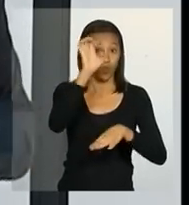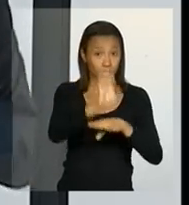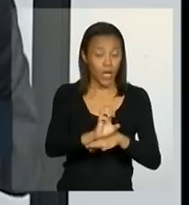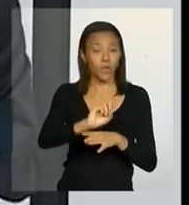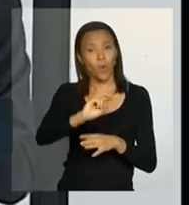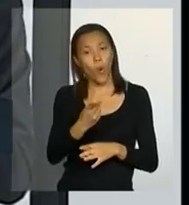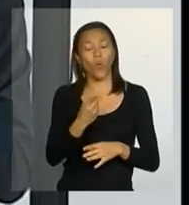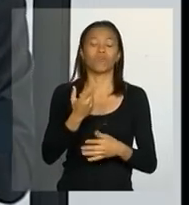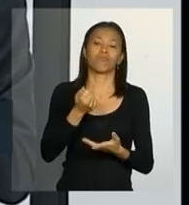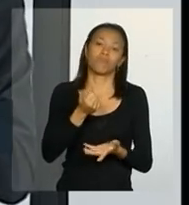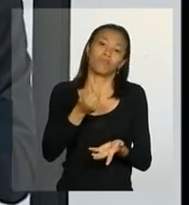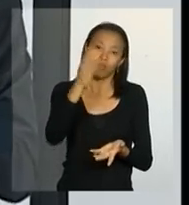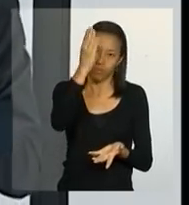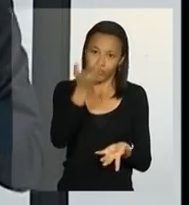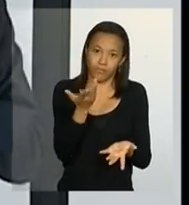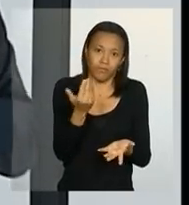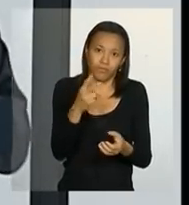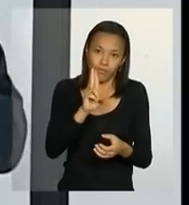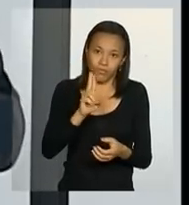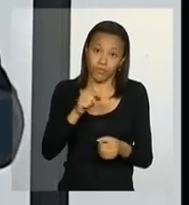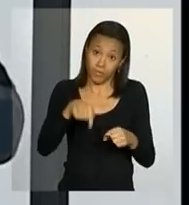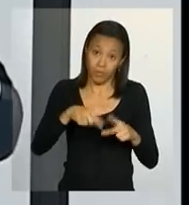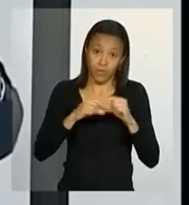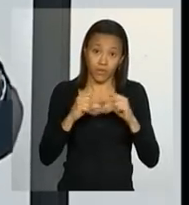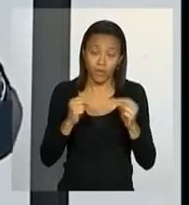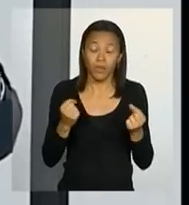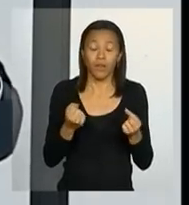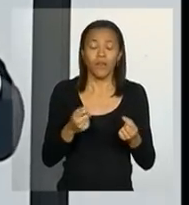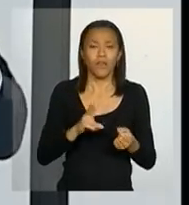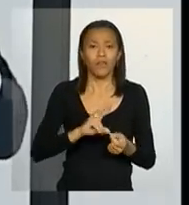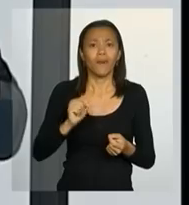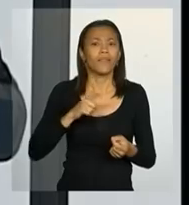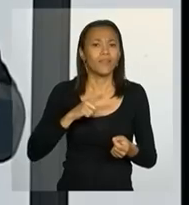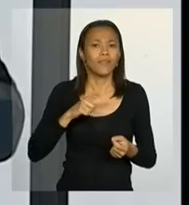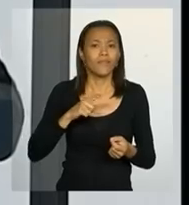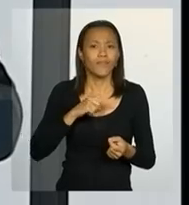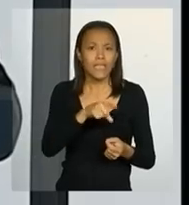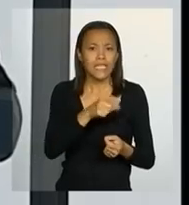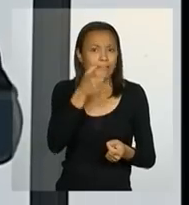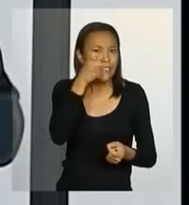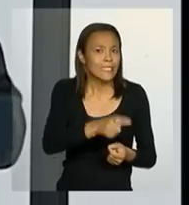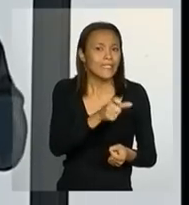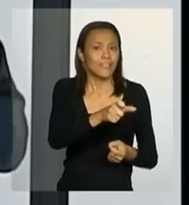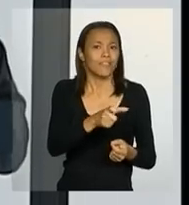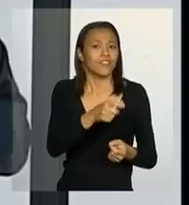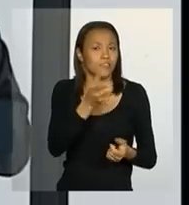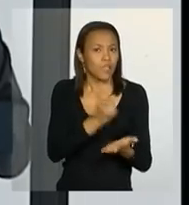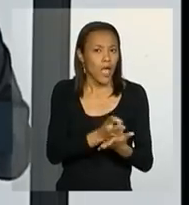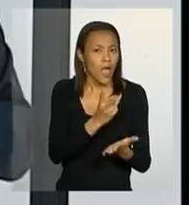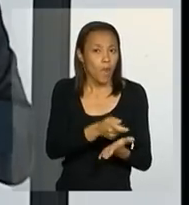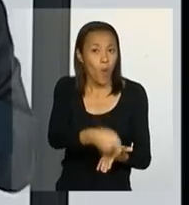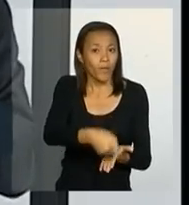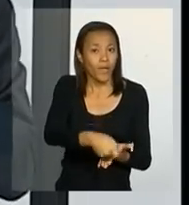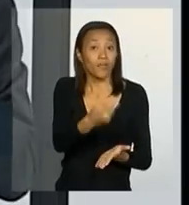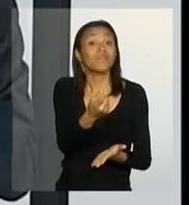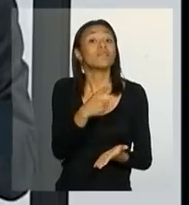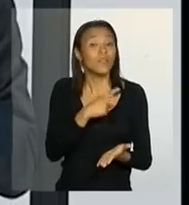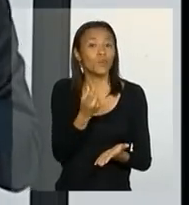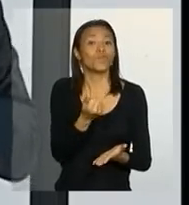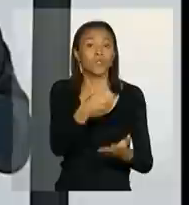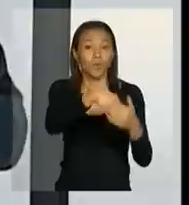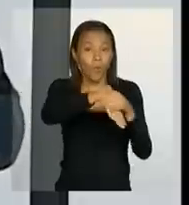que tipo de projetos foram aqui expostos, ele vai ser incentivado a colocar no orçamento, vai ter um dinheiro,